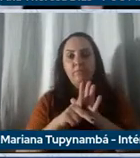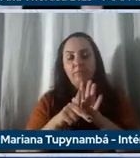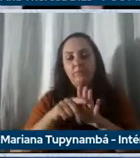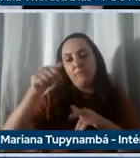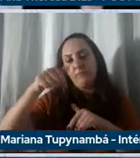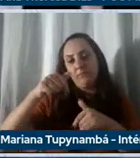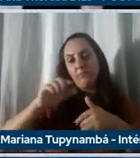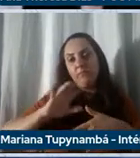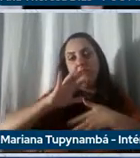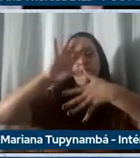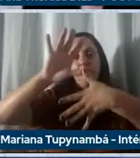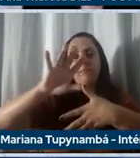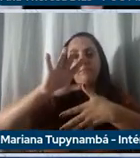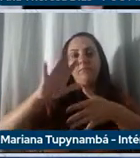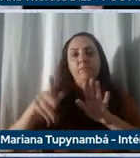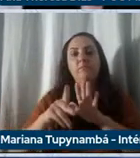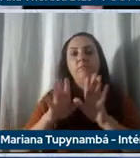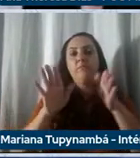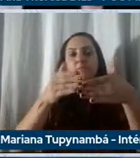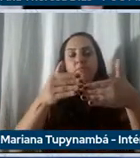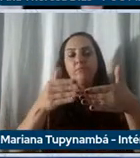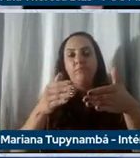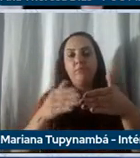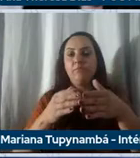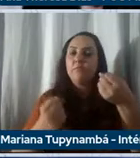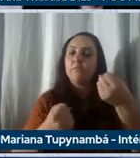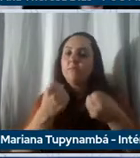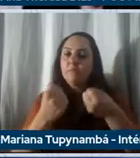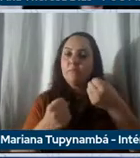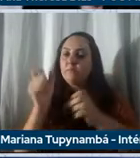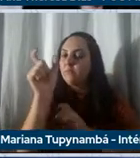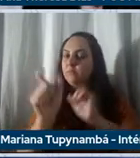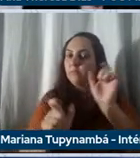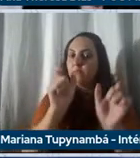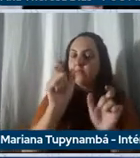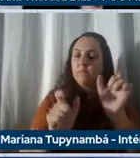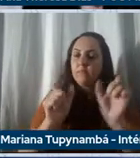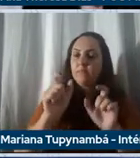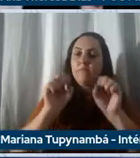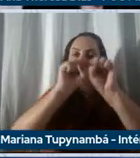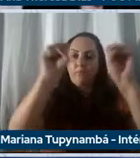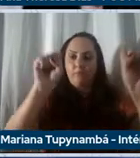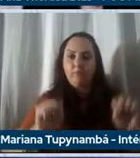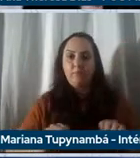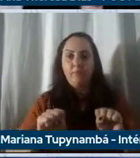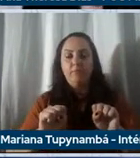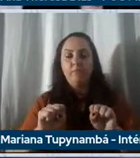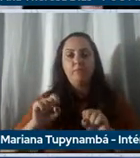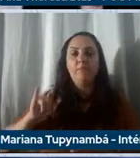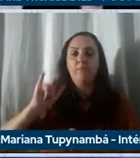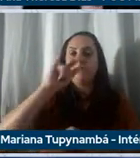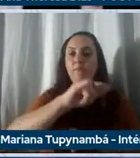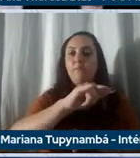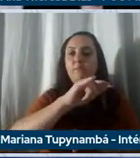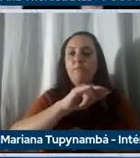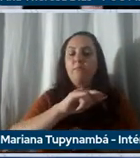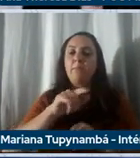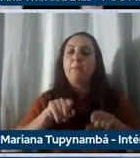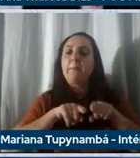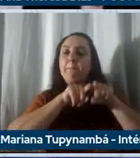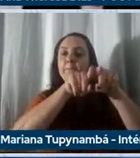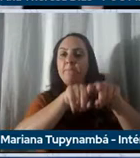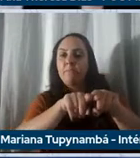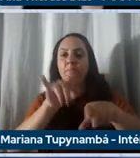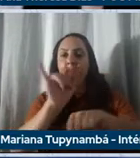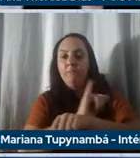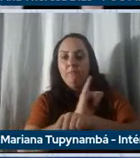pesquisas com foco na segurança de veículos, pessoas e sistemas viários. A parceria estratégica também